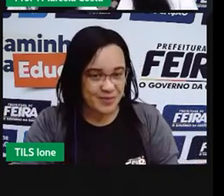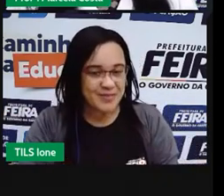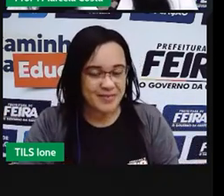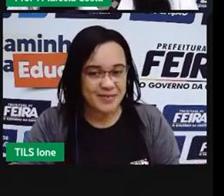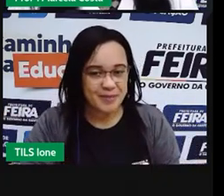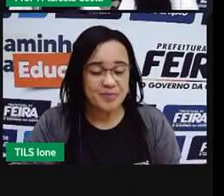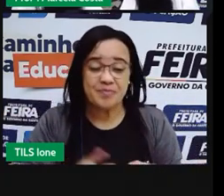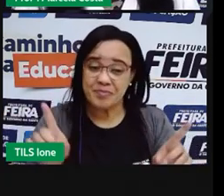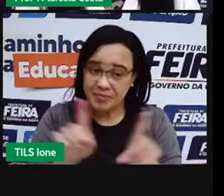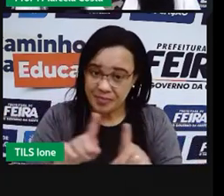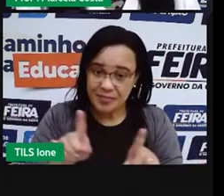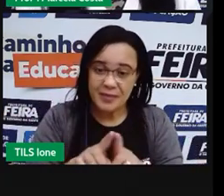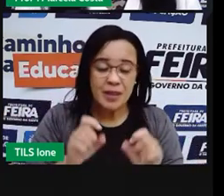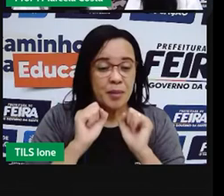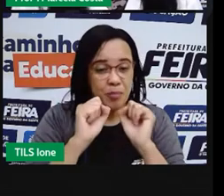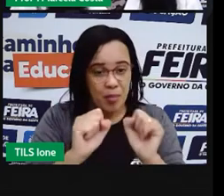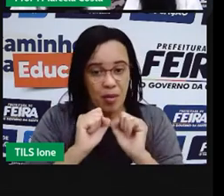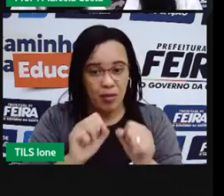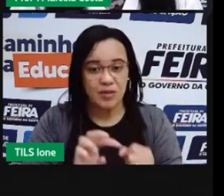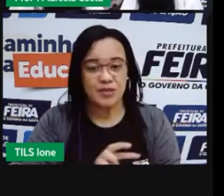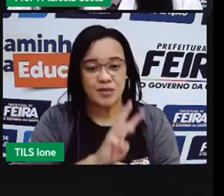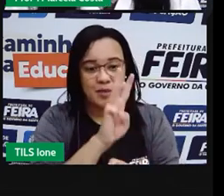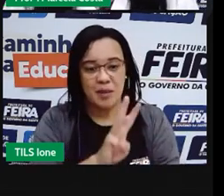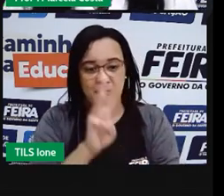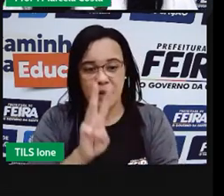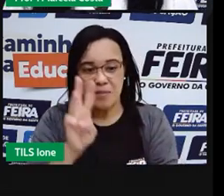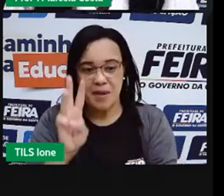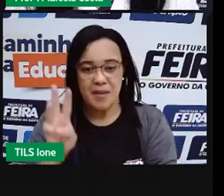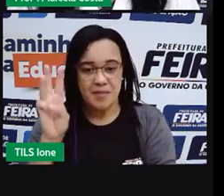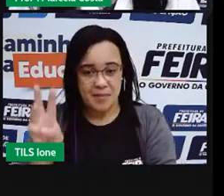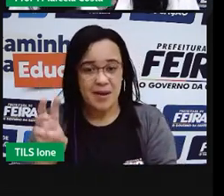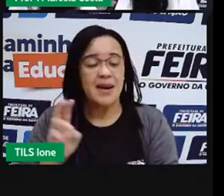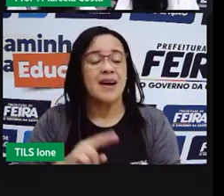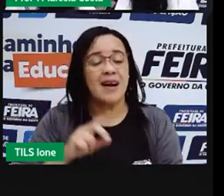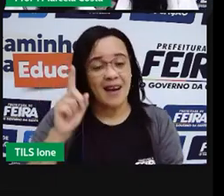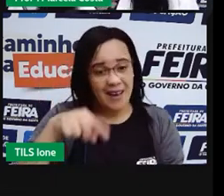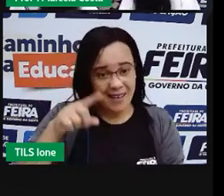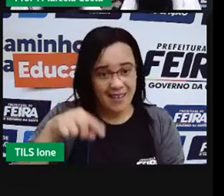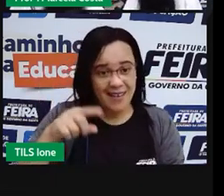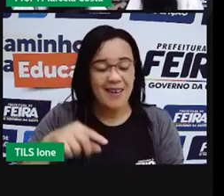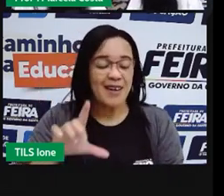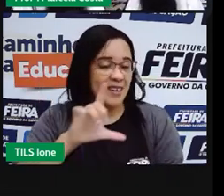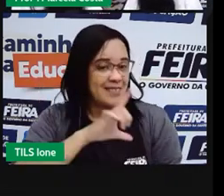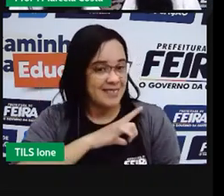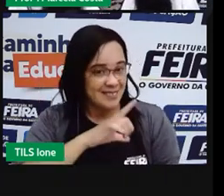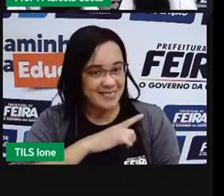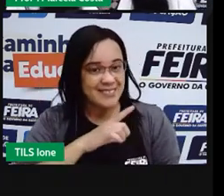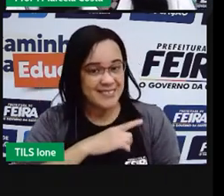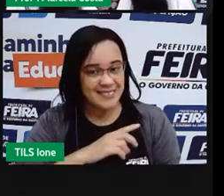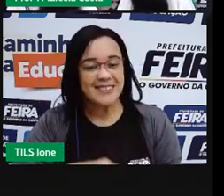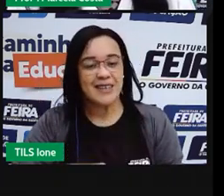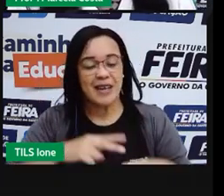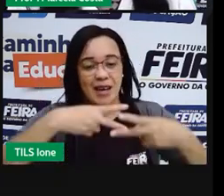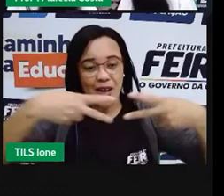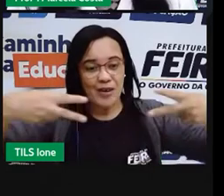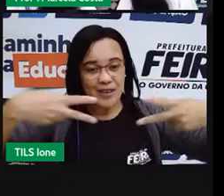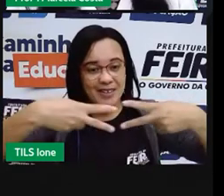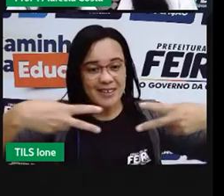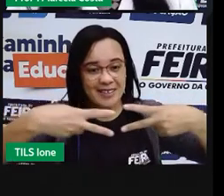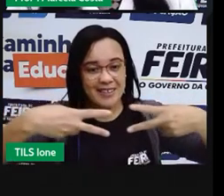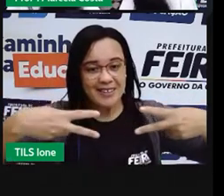Você também pode acessar o Manual de Téticas Substantáveis, através desse link aqui, ó.